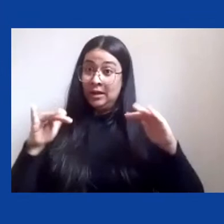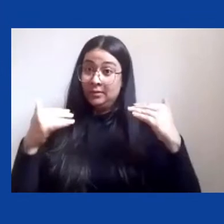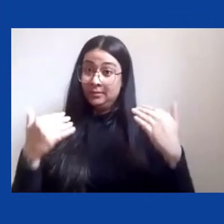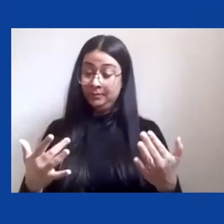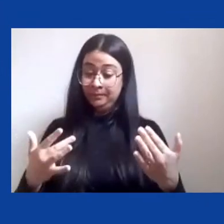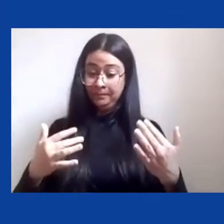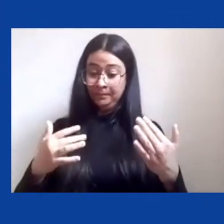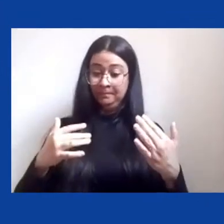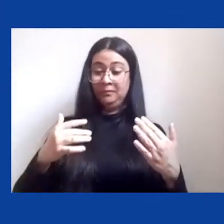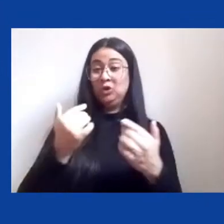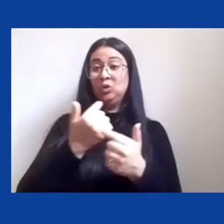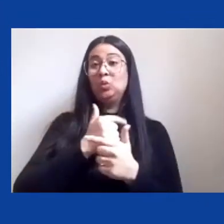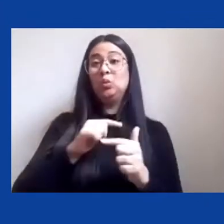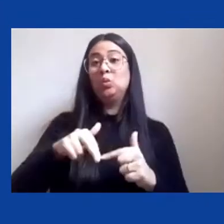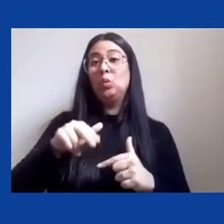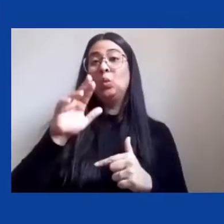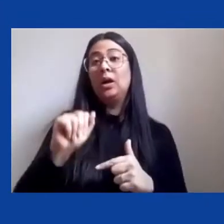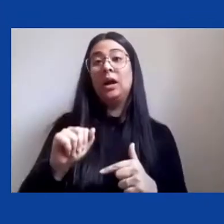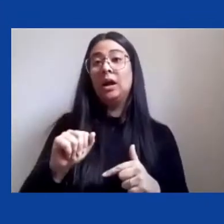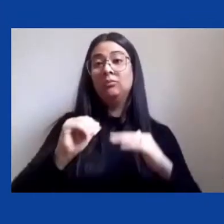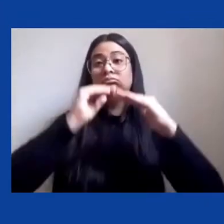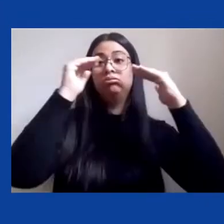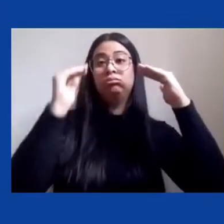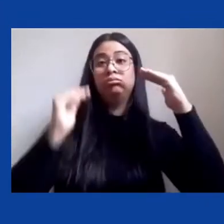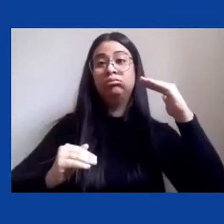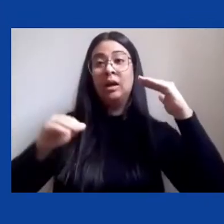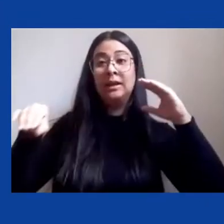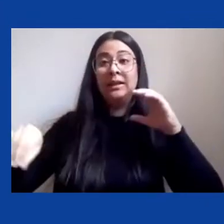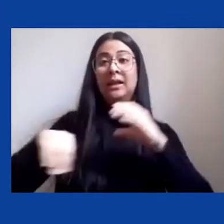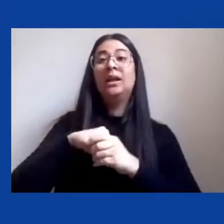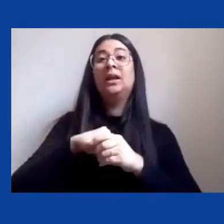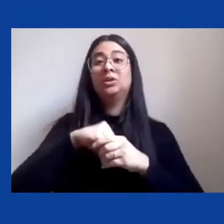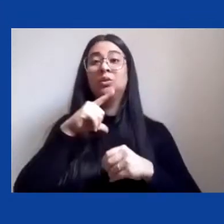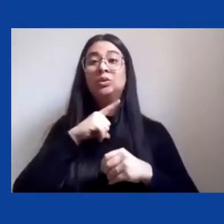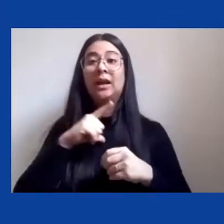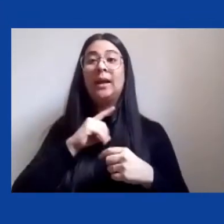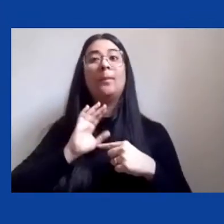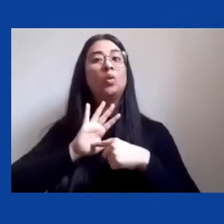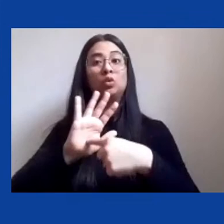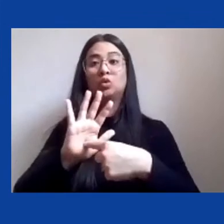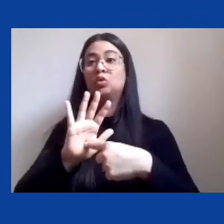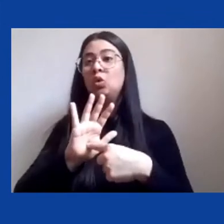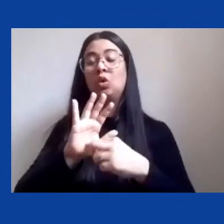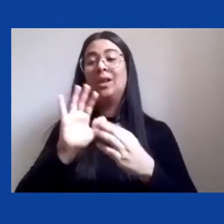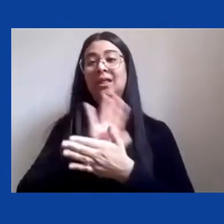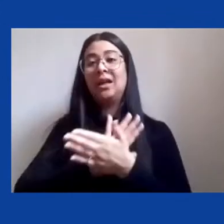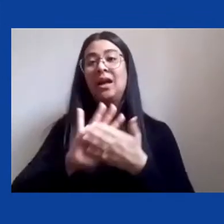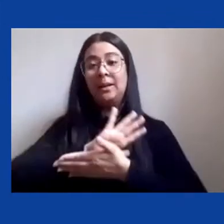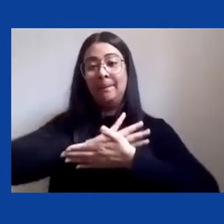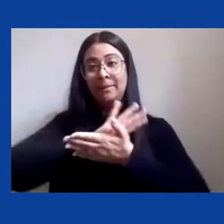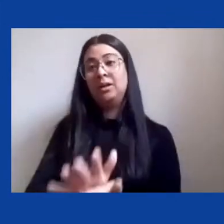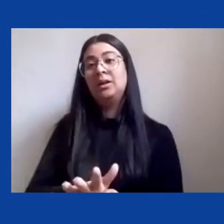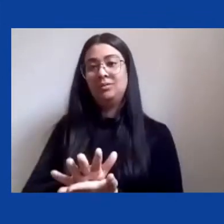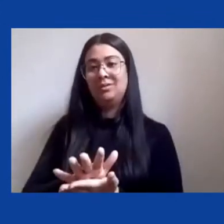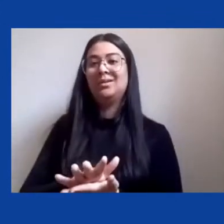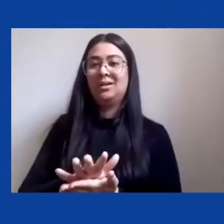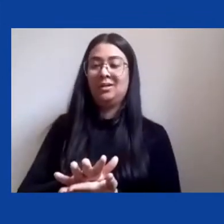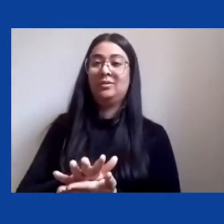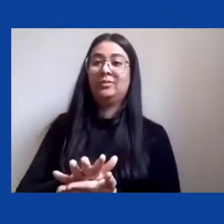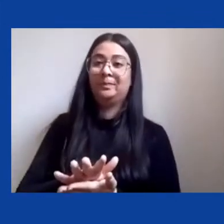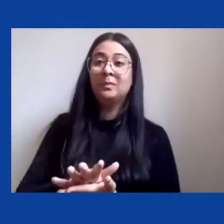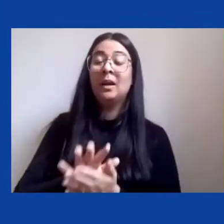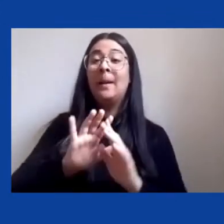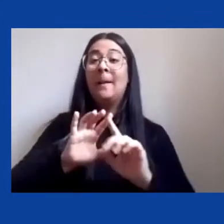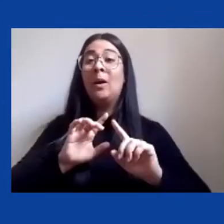desigualdade e o racismo embutidos em seus dispositivos de racionalidade e sustentabilidade. Como observou,